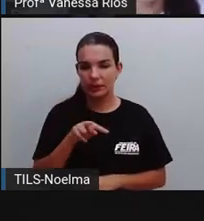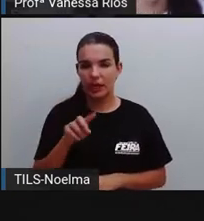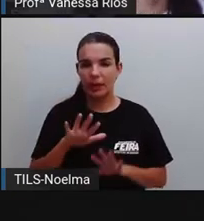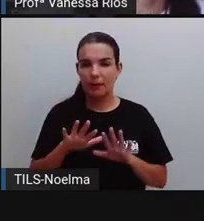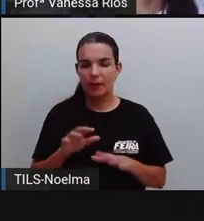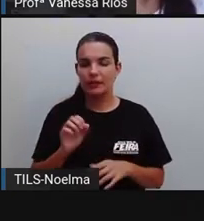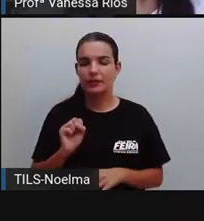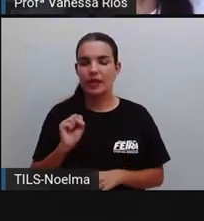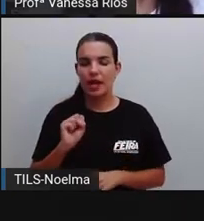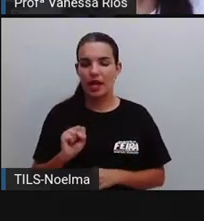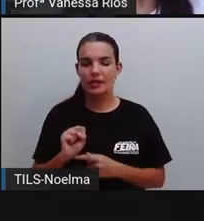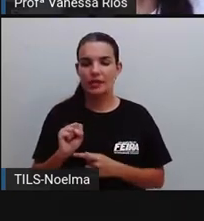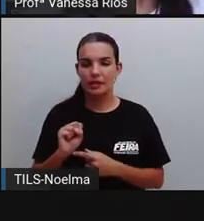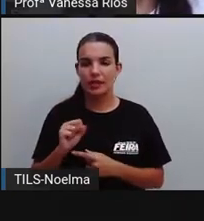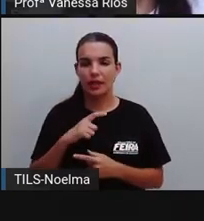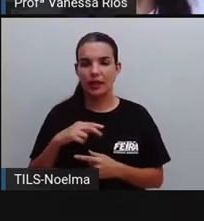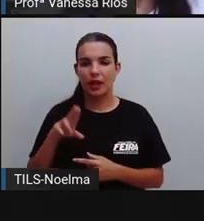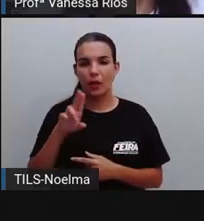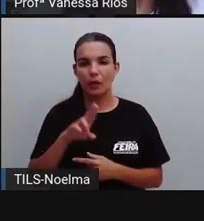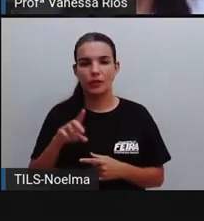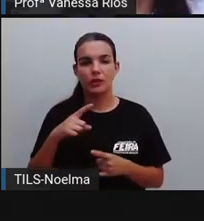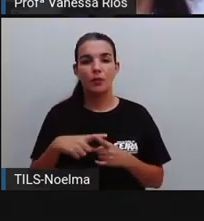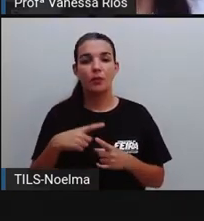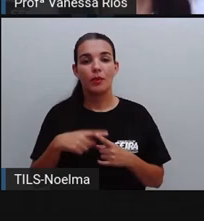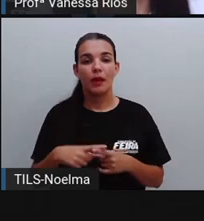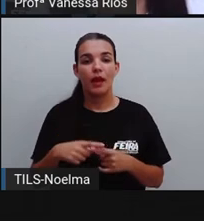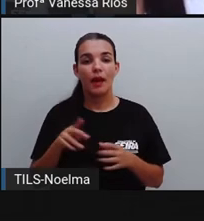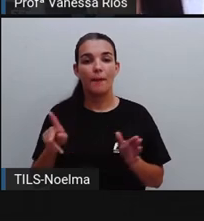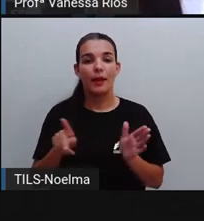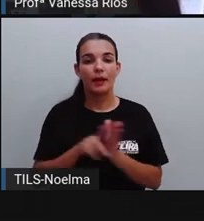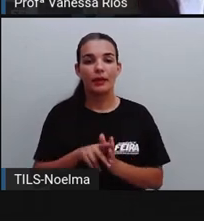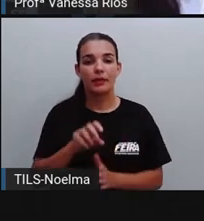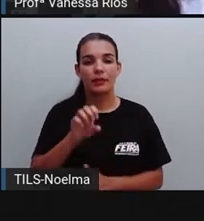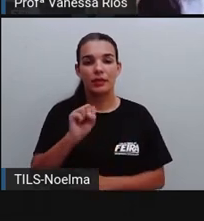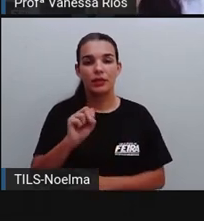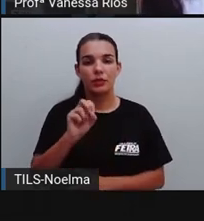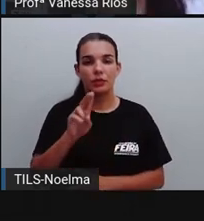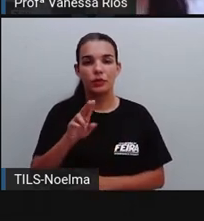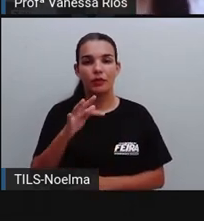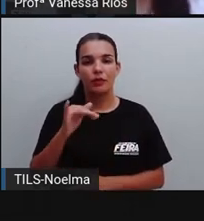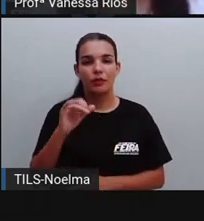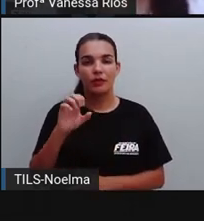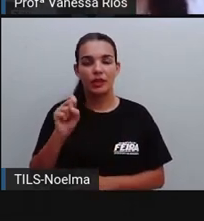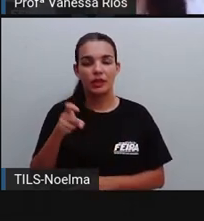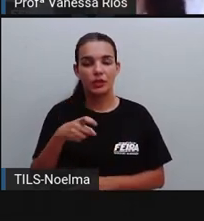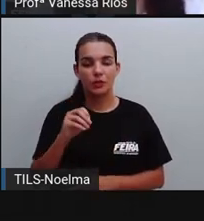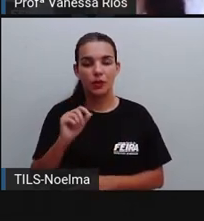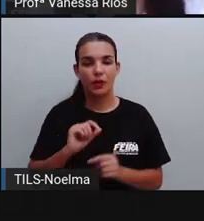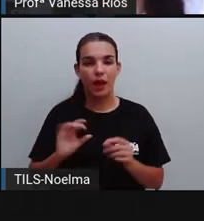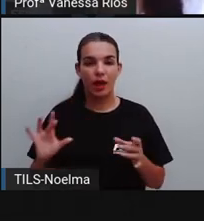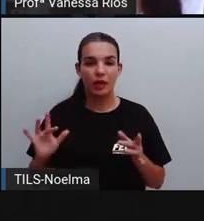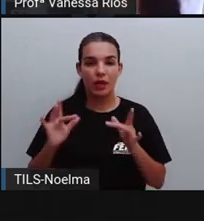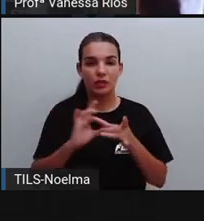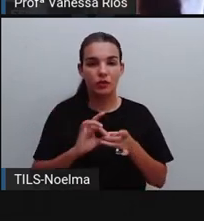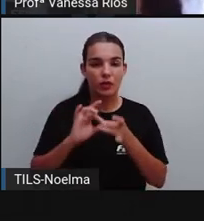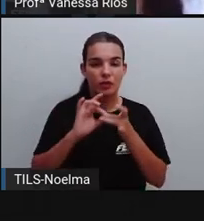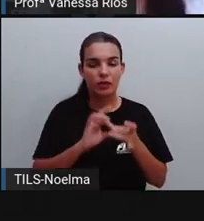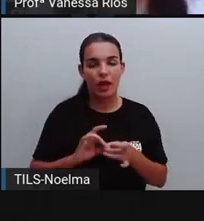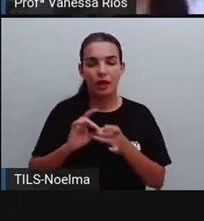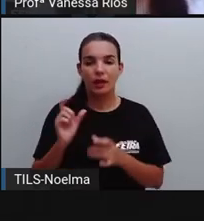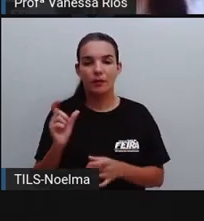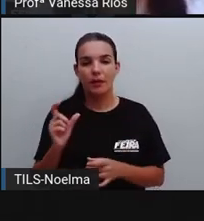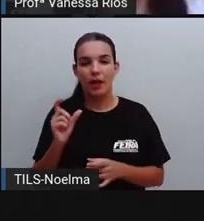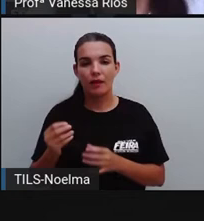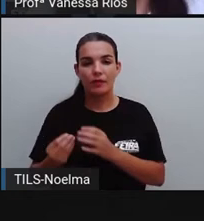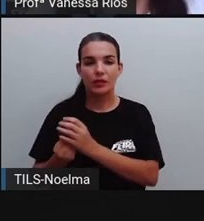utilizada porque se tratam de sufixos que indicam origem, né? Que vão estar associados a palavras que